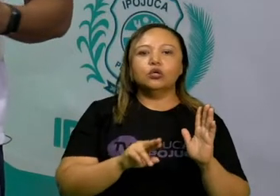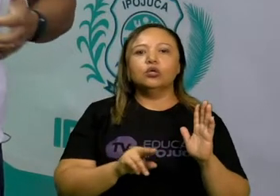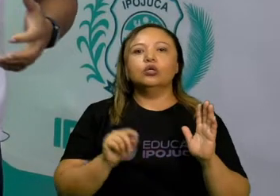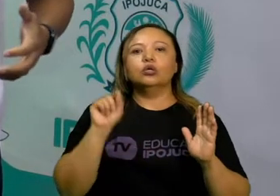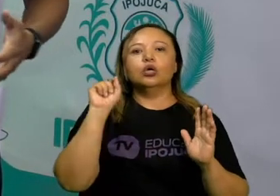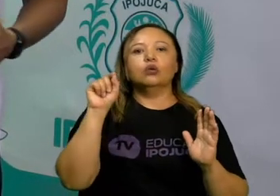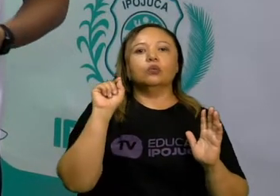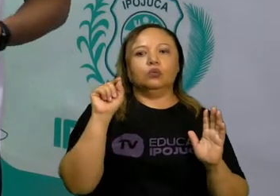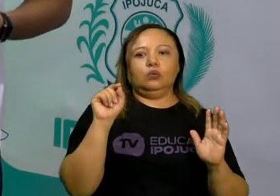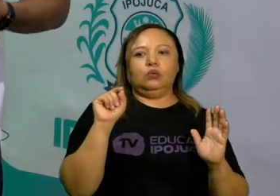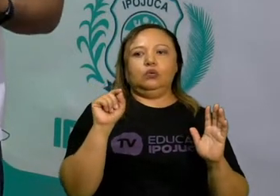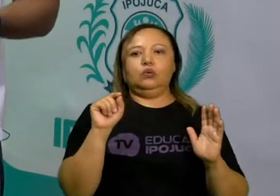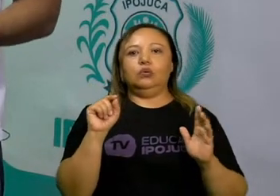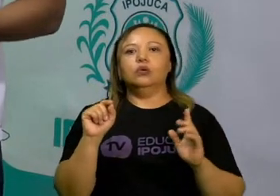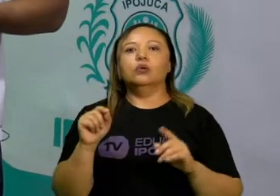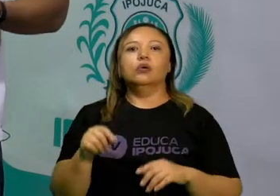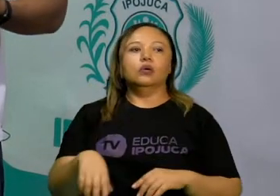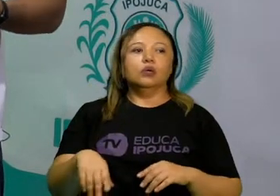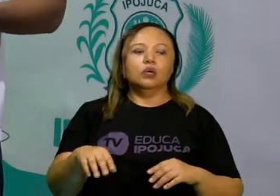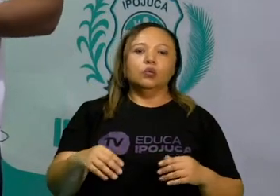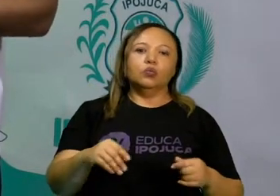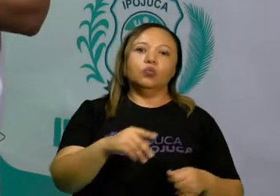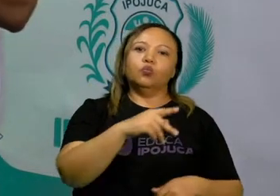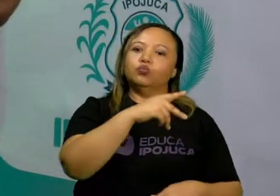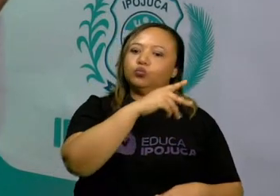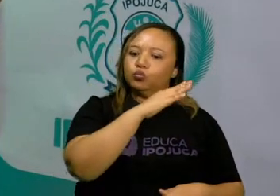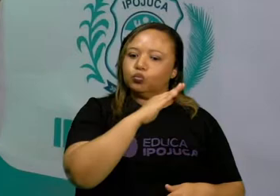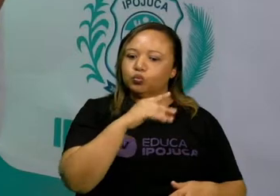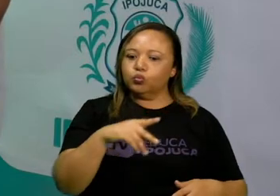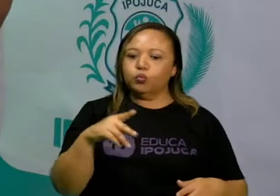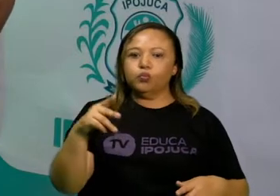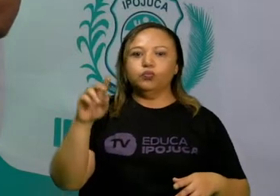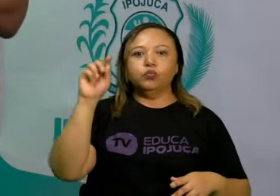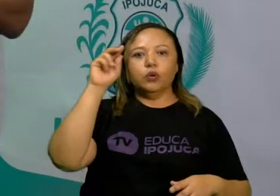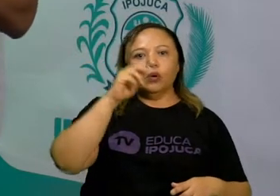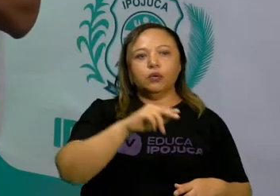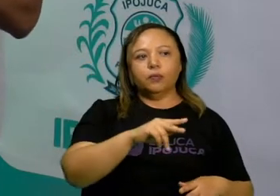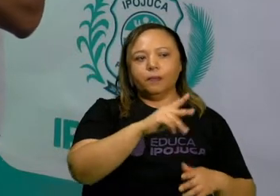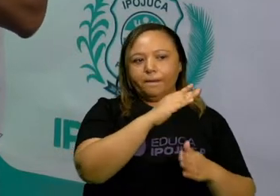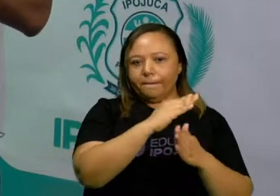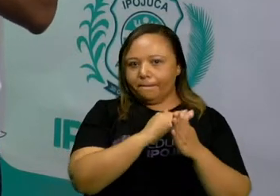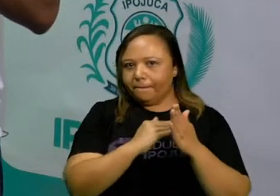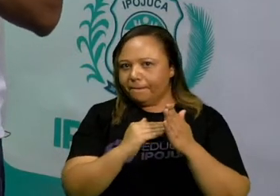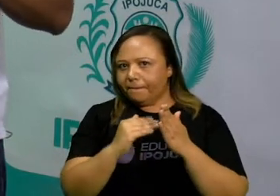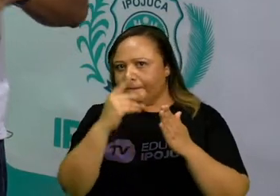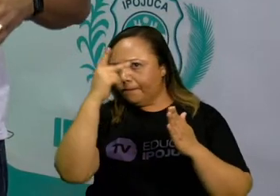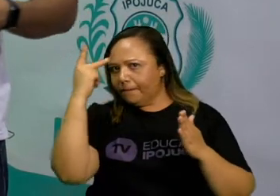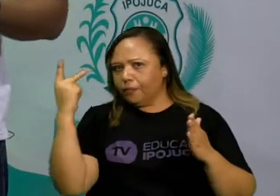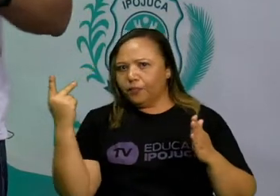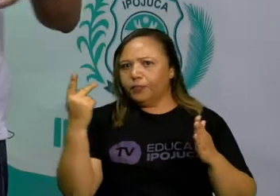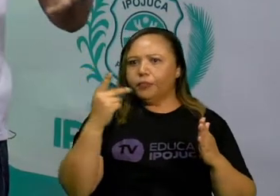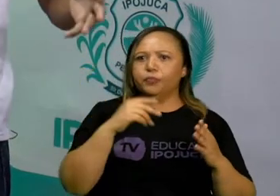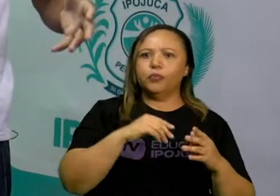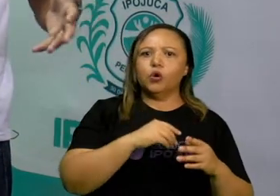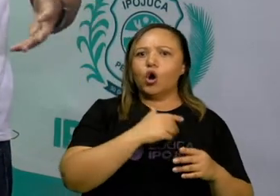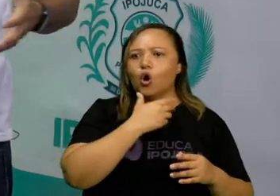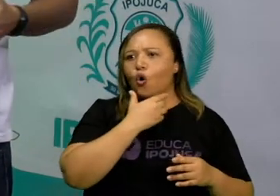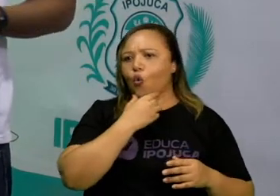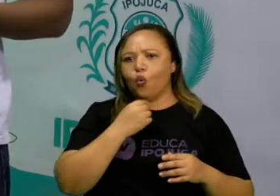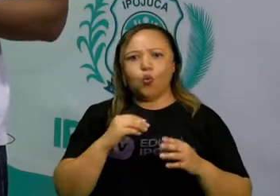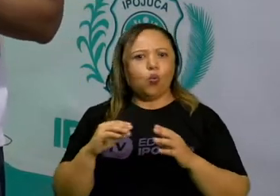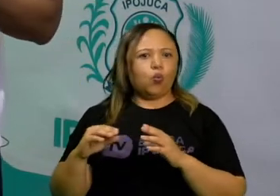elas vão ter essa institucionalização por meio de alguns órgãos,